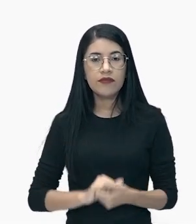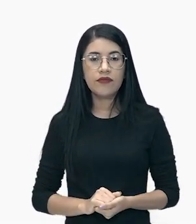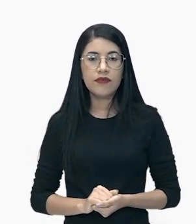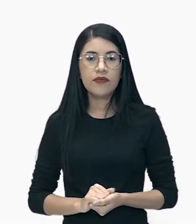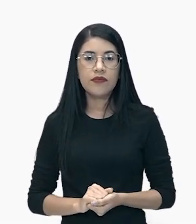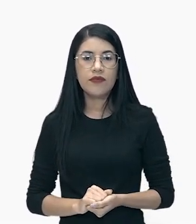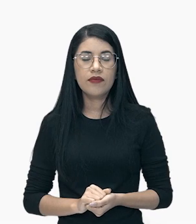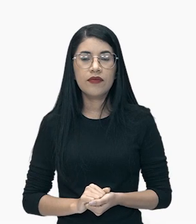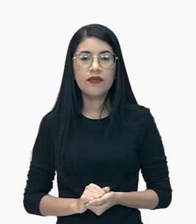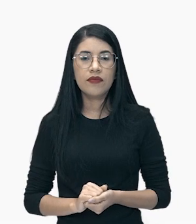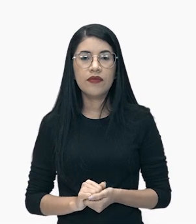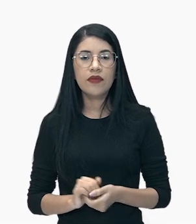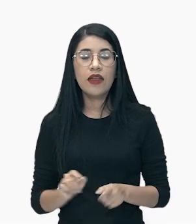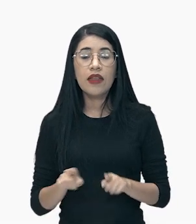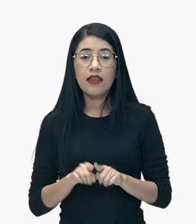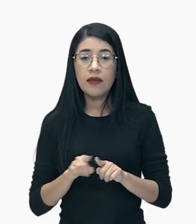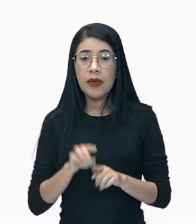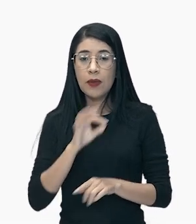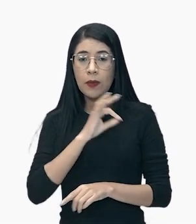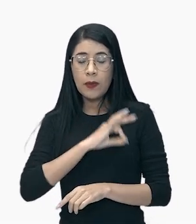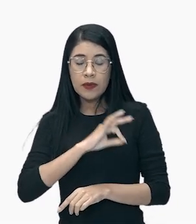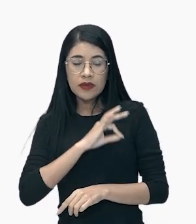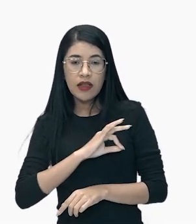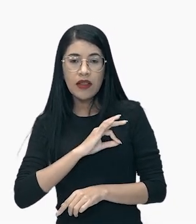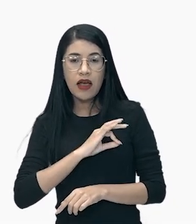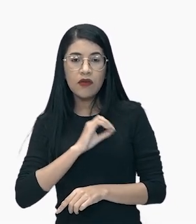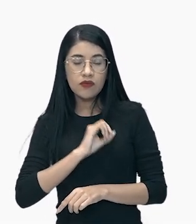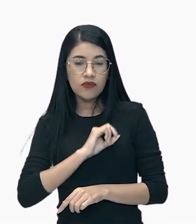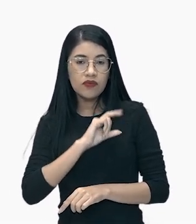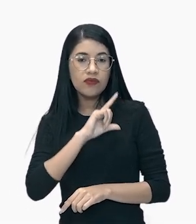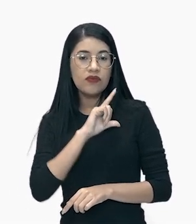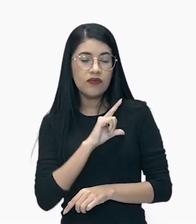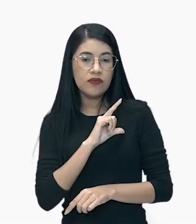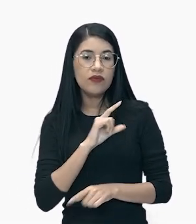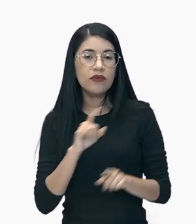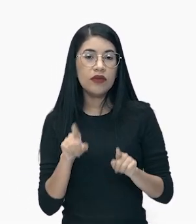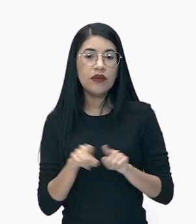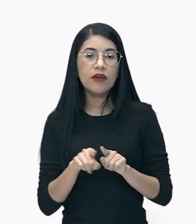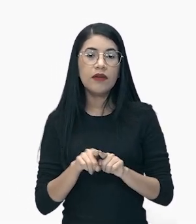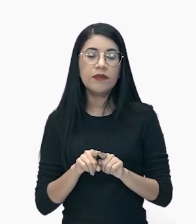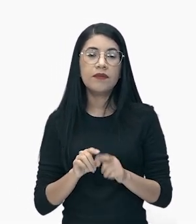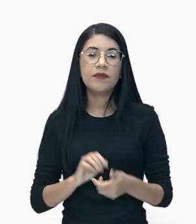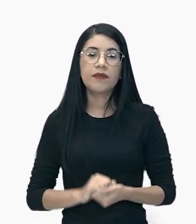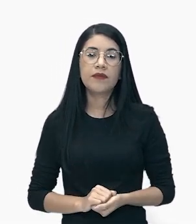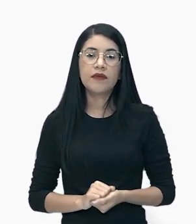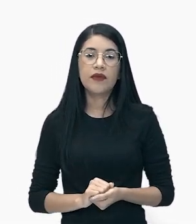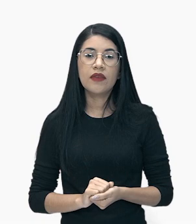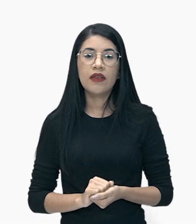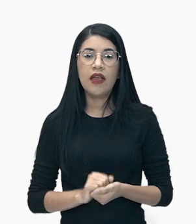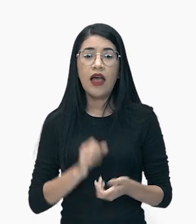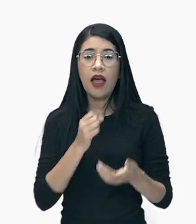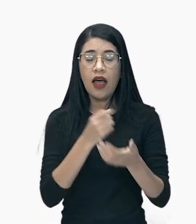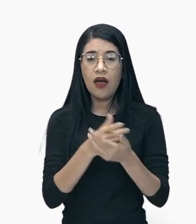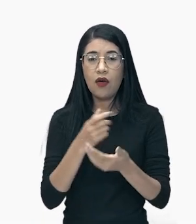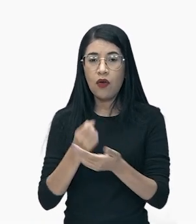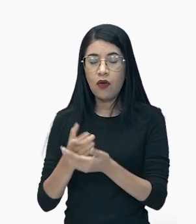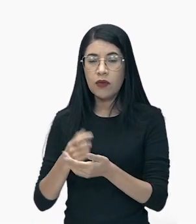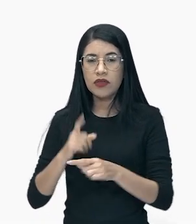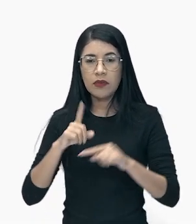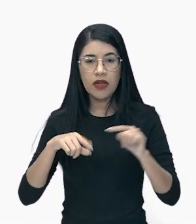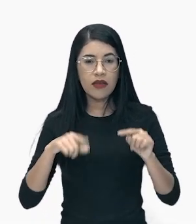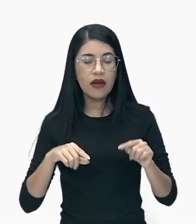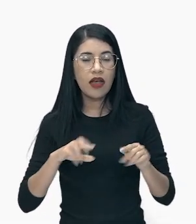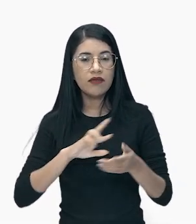família graças às medidas do governo e também aumentou a compra dos bens de consumo que